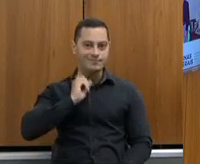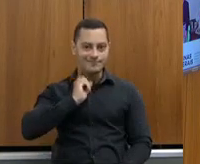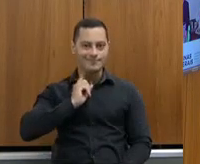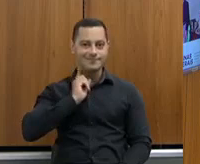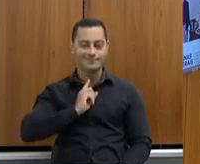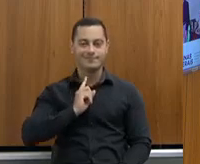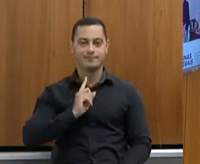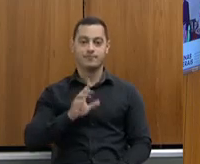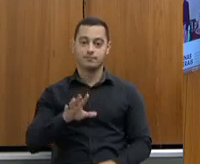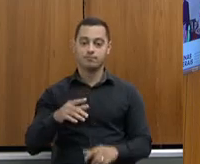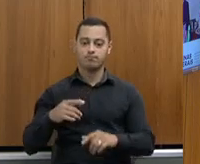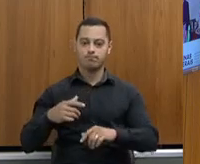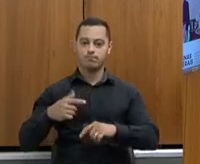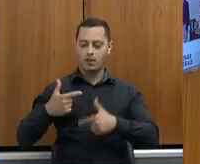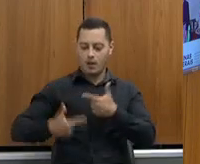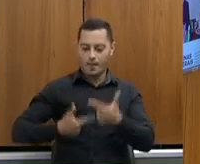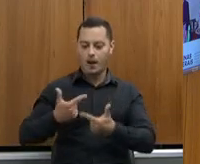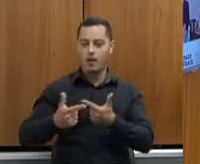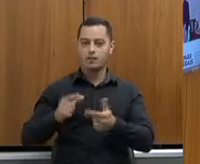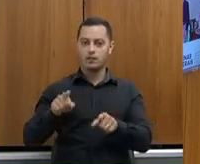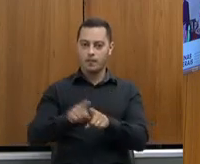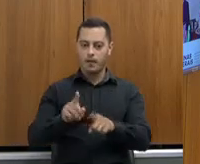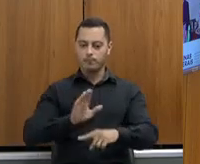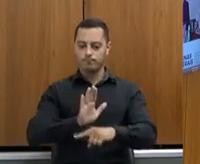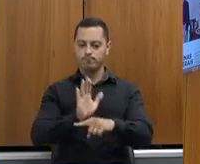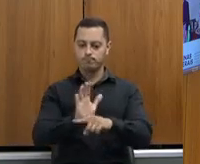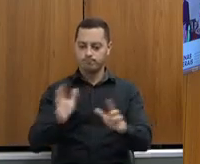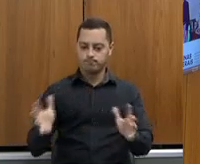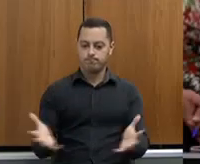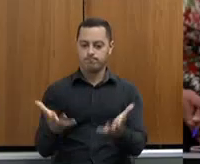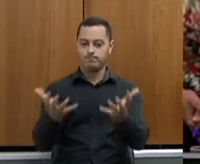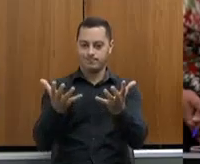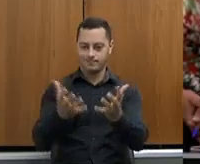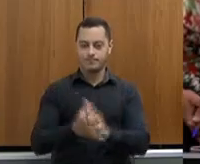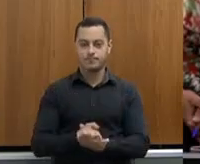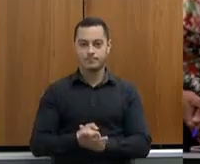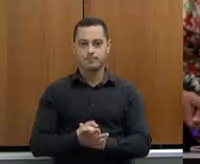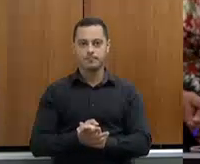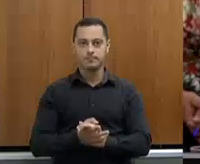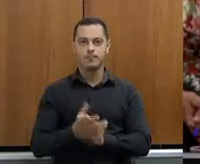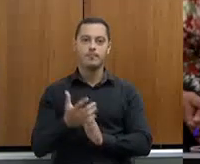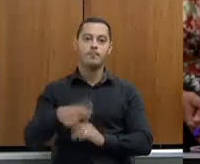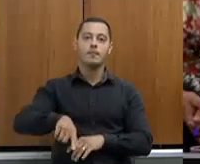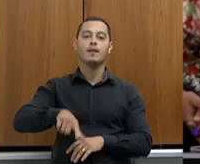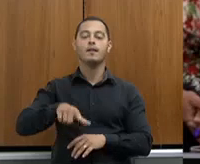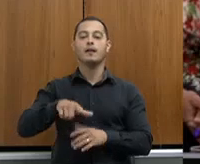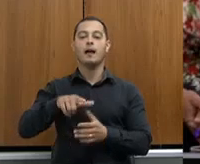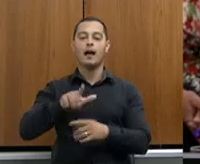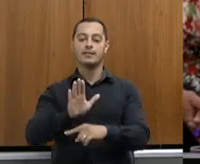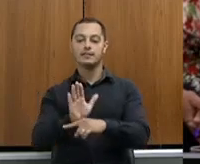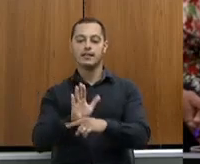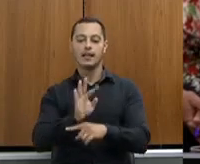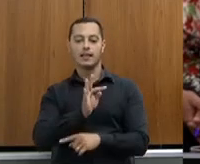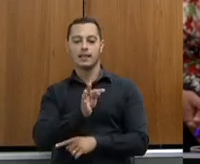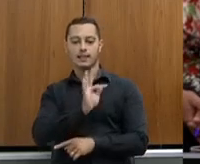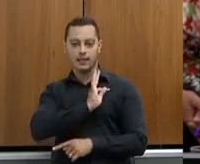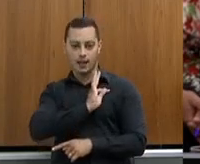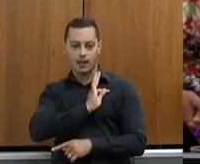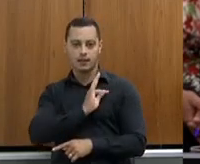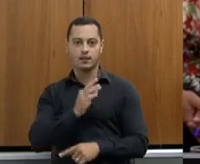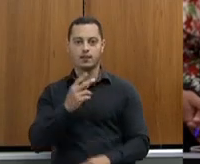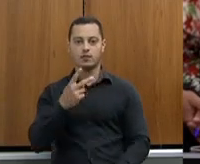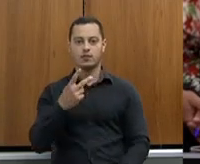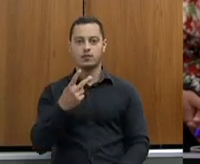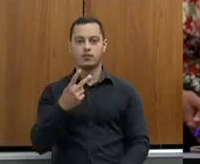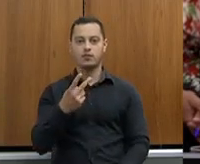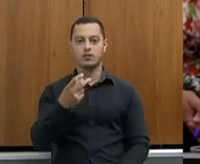trabalhando e investindo nisso aí na EMATER. Bom, assistência técnica e extensão rural, 292 mil